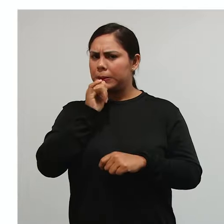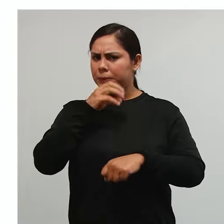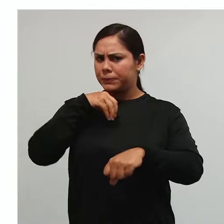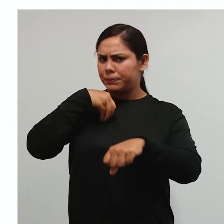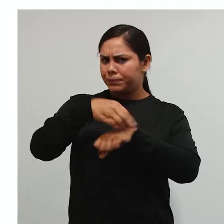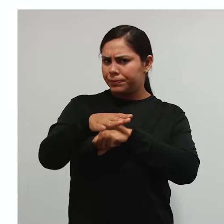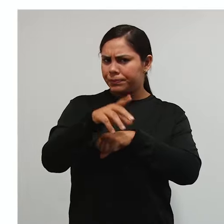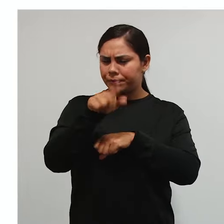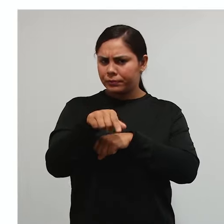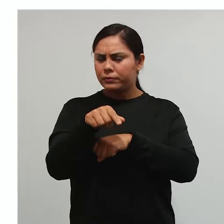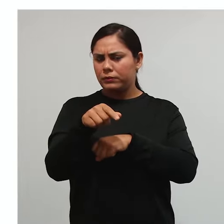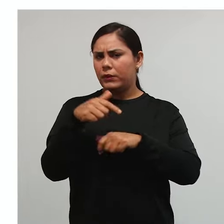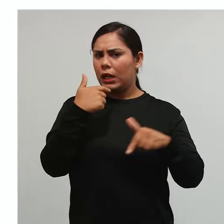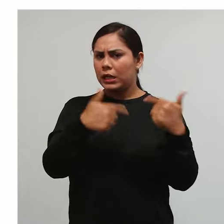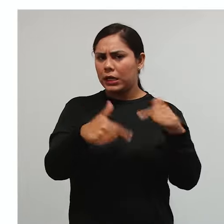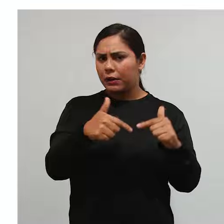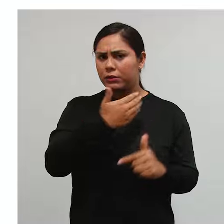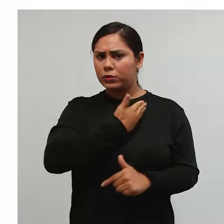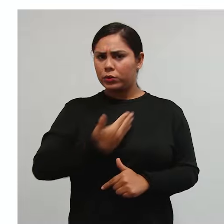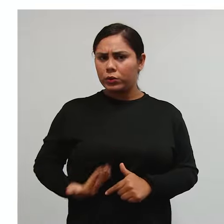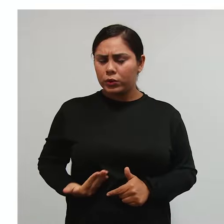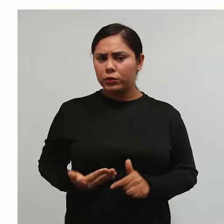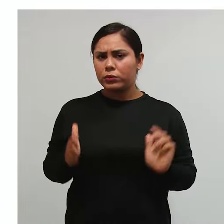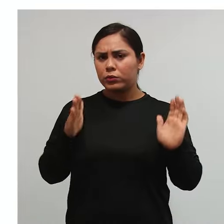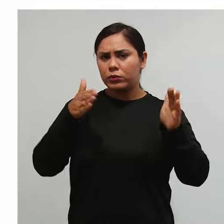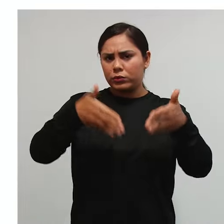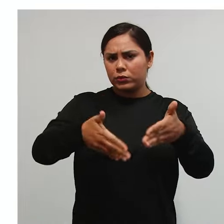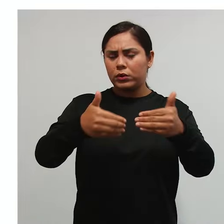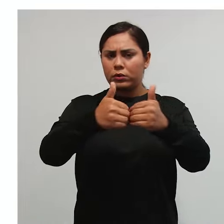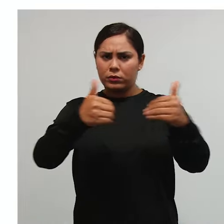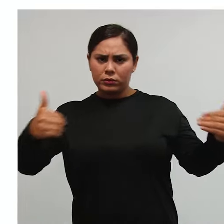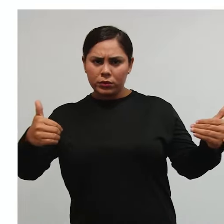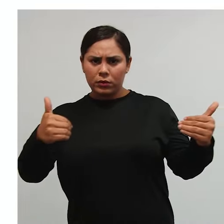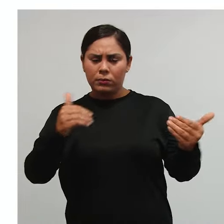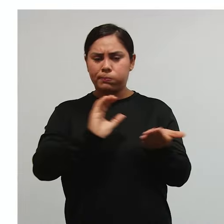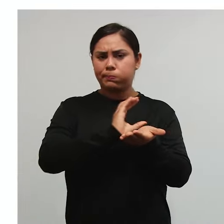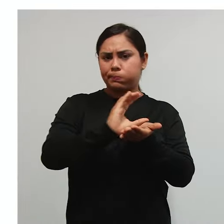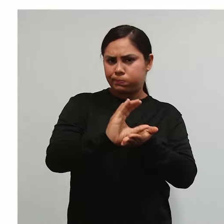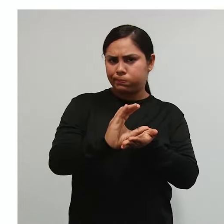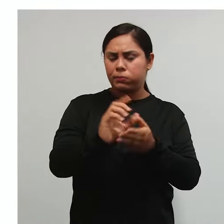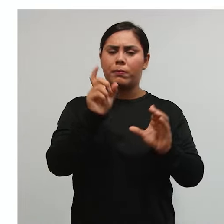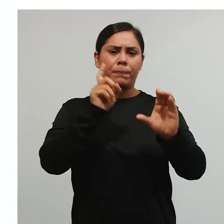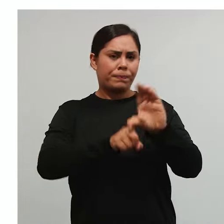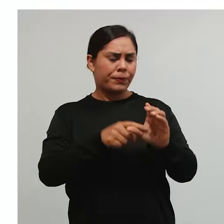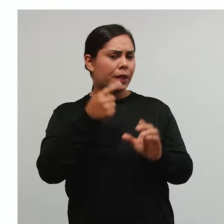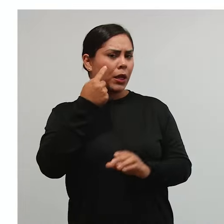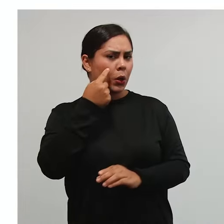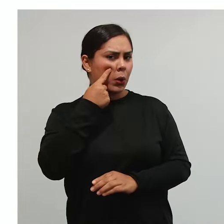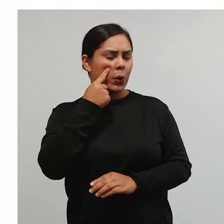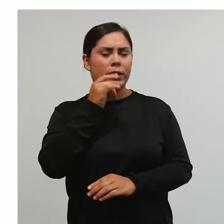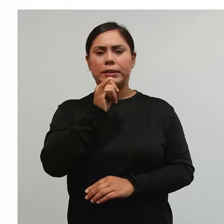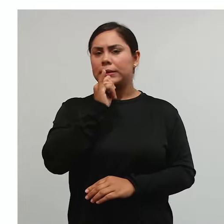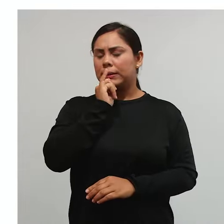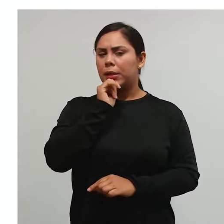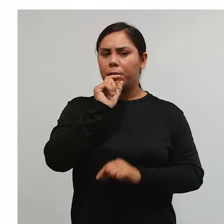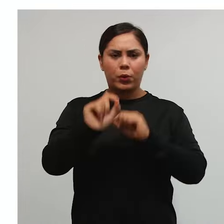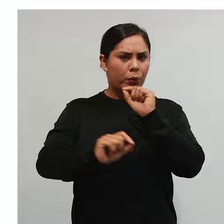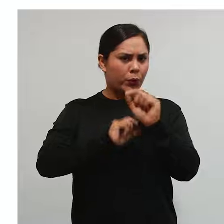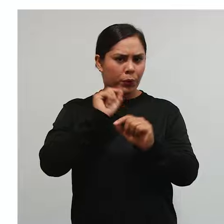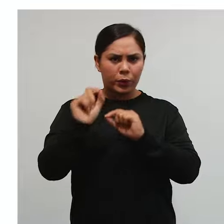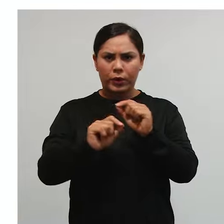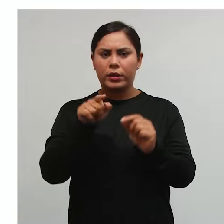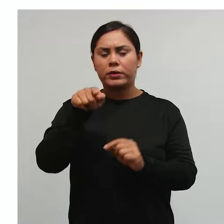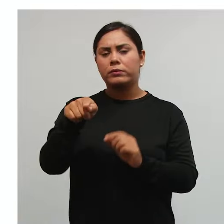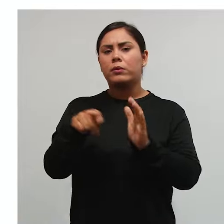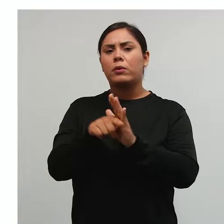serviço público específico e divisível, remunerado por taxa? Bom, o exemplo clássico vai ser a